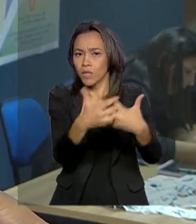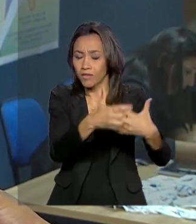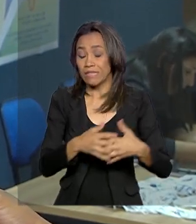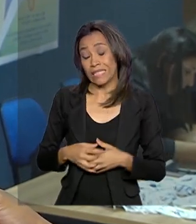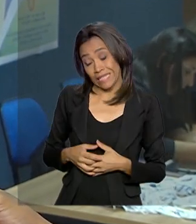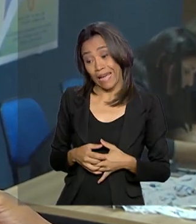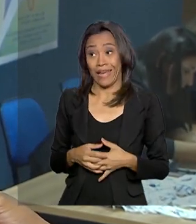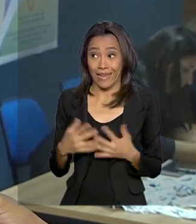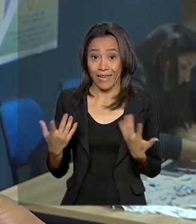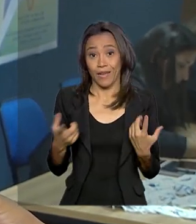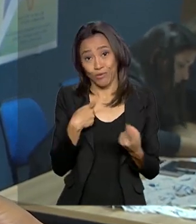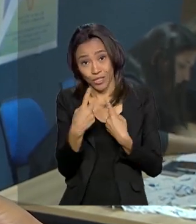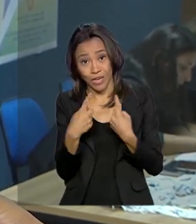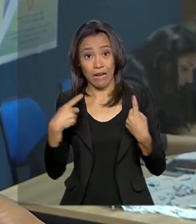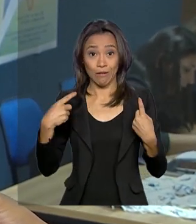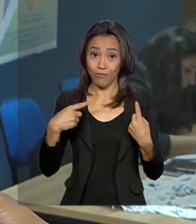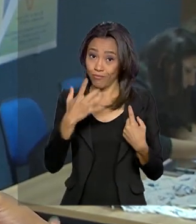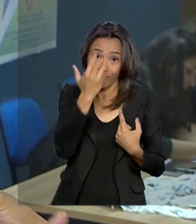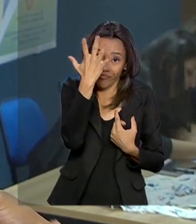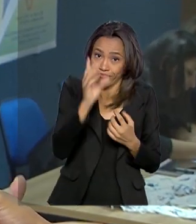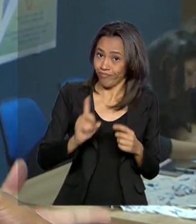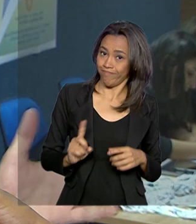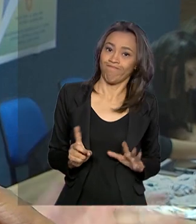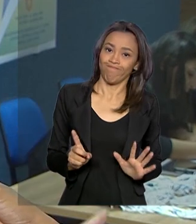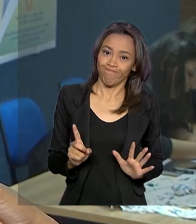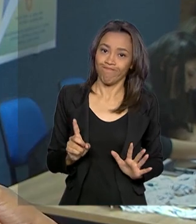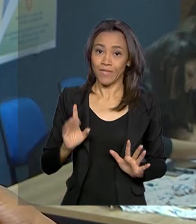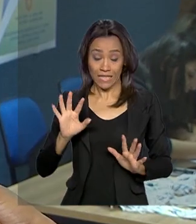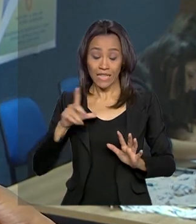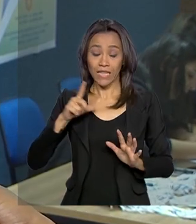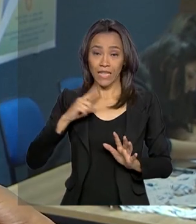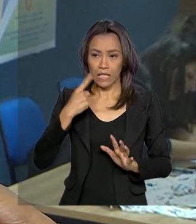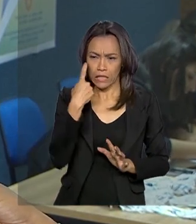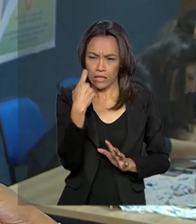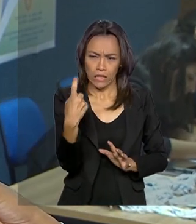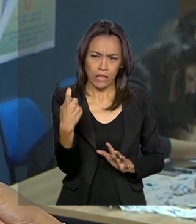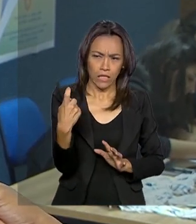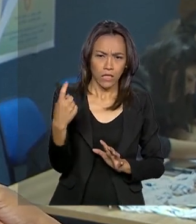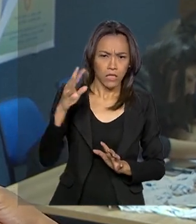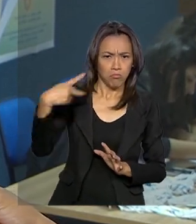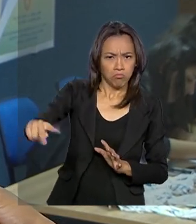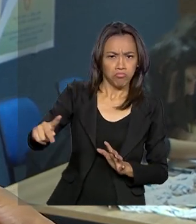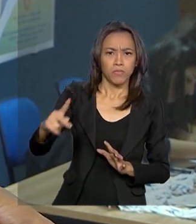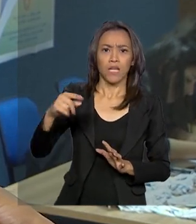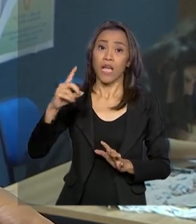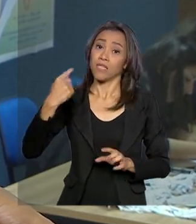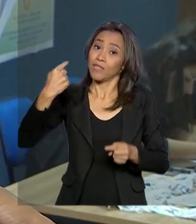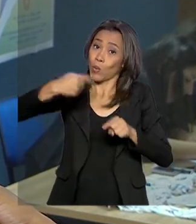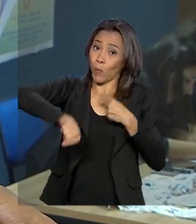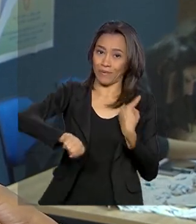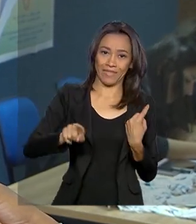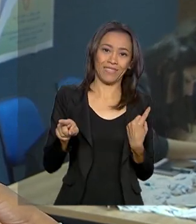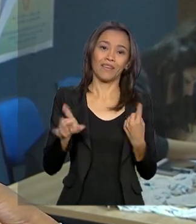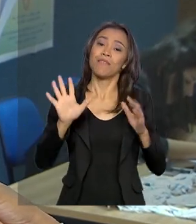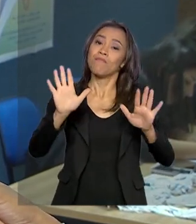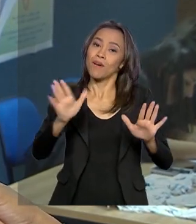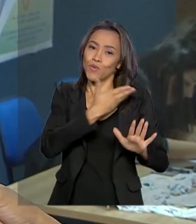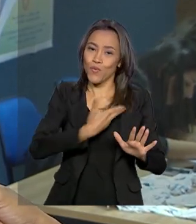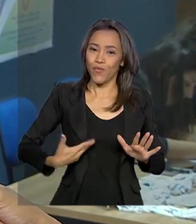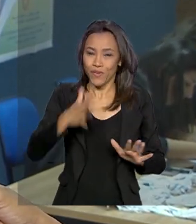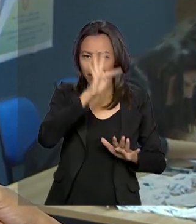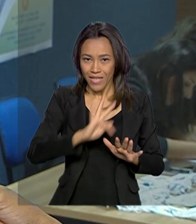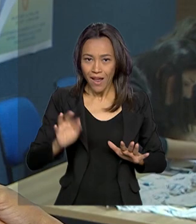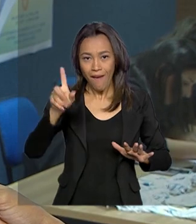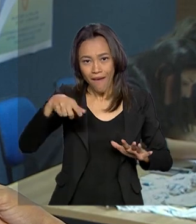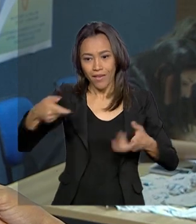A gente tem diversos grupos com interesses que às vezes são opostos, mas eu acho que cabe ao papel do governo federal esse equilíbrio e essa busca